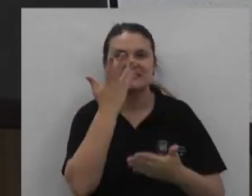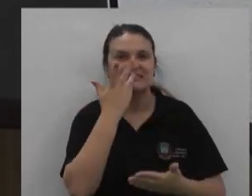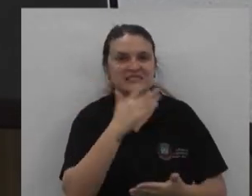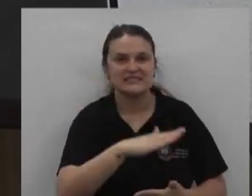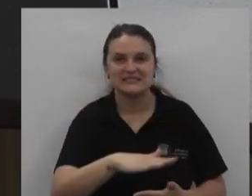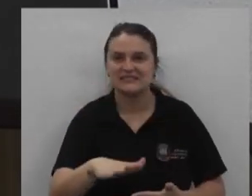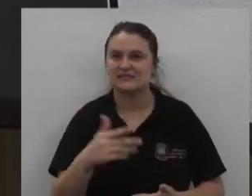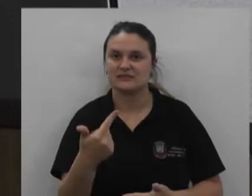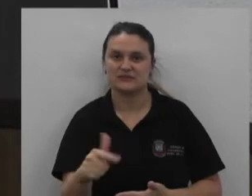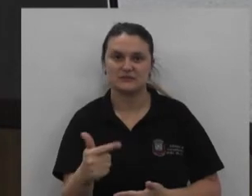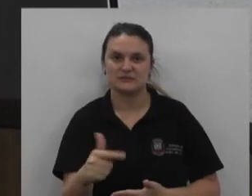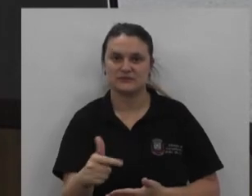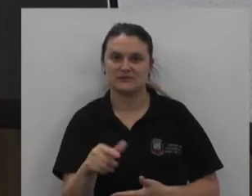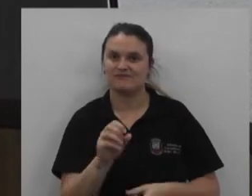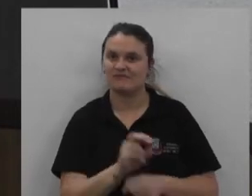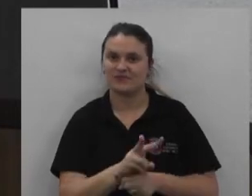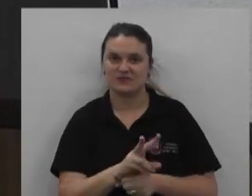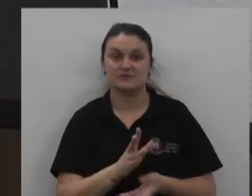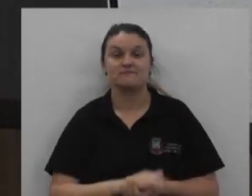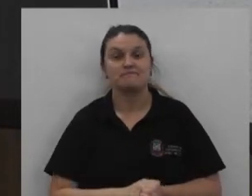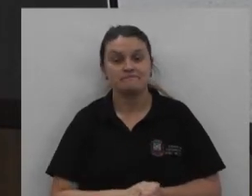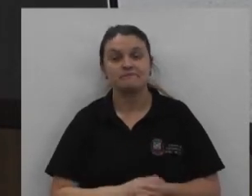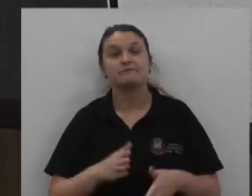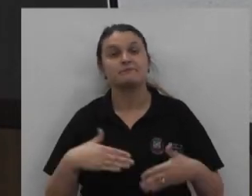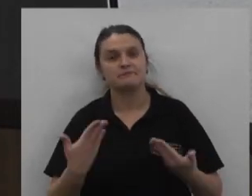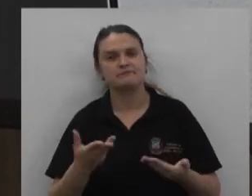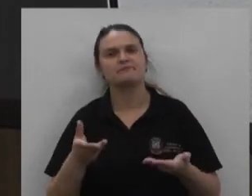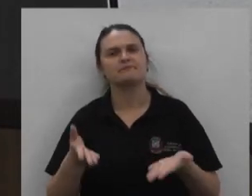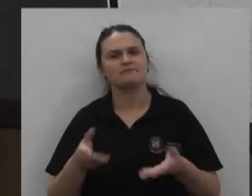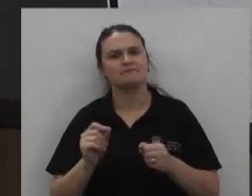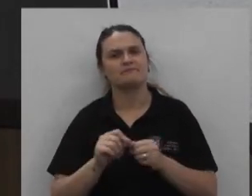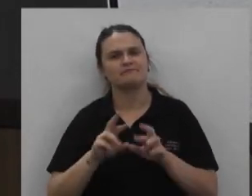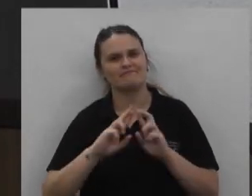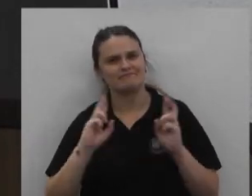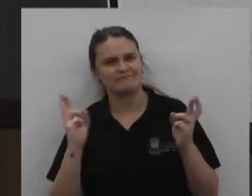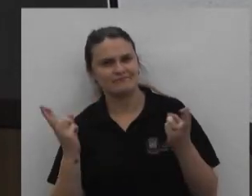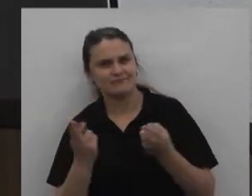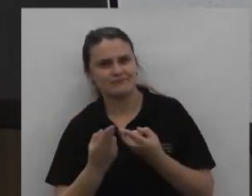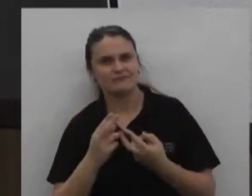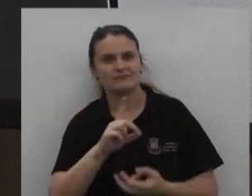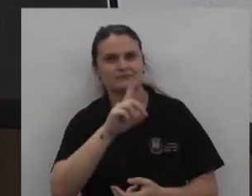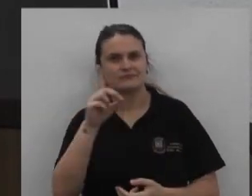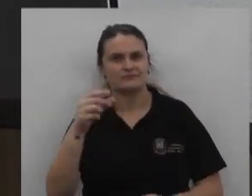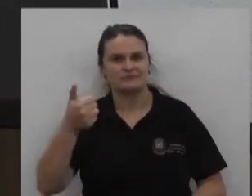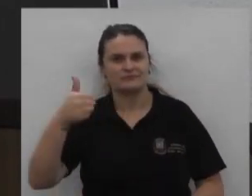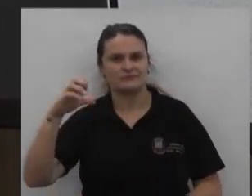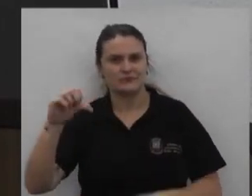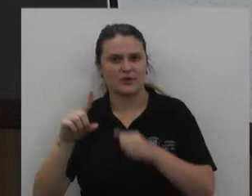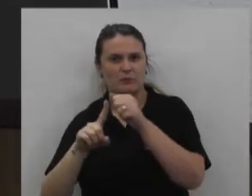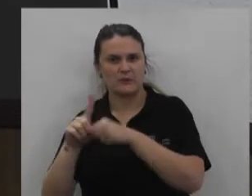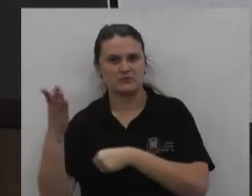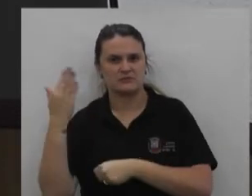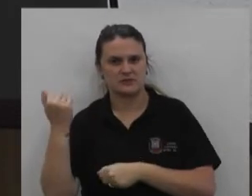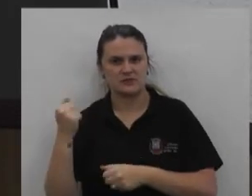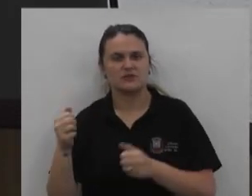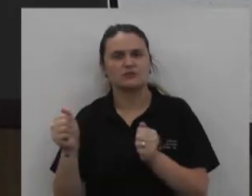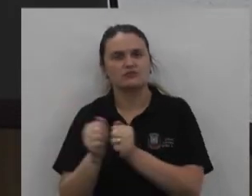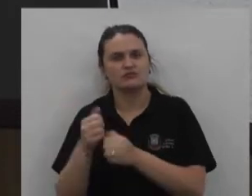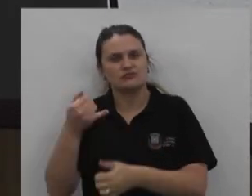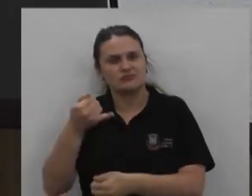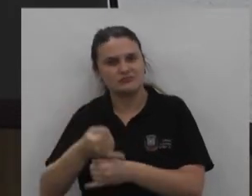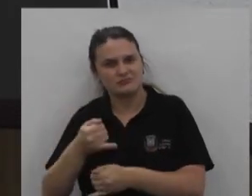crianças Então Tivemos Uma reunião No dia 19 Do mês passado Com as Diretoras Do